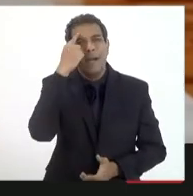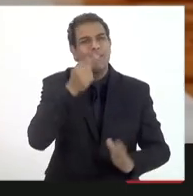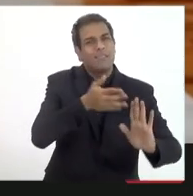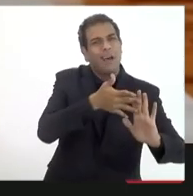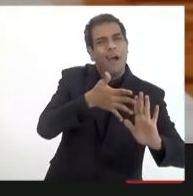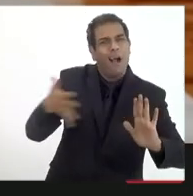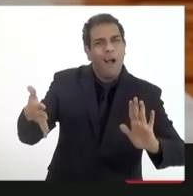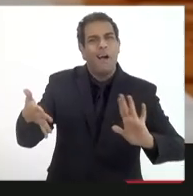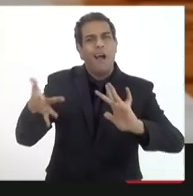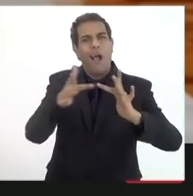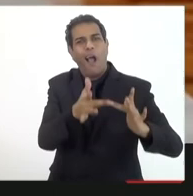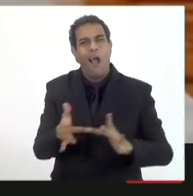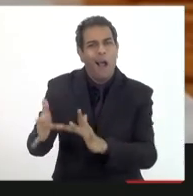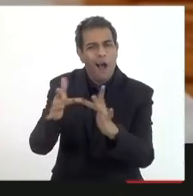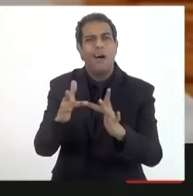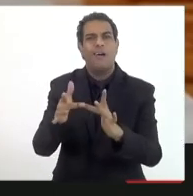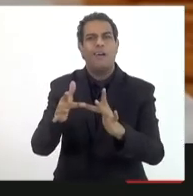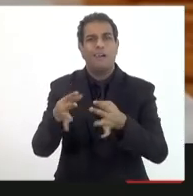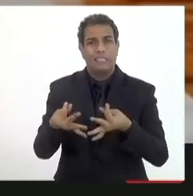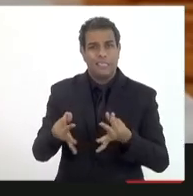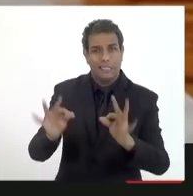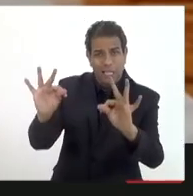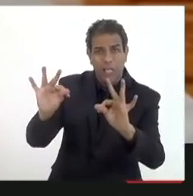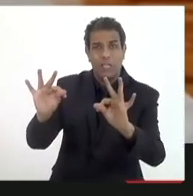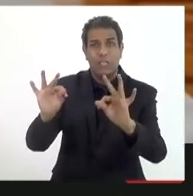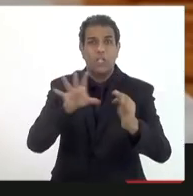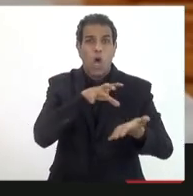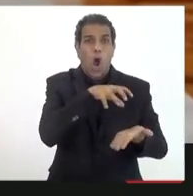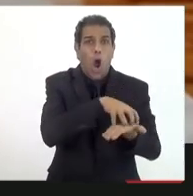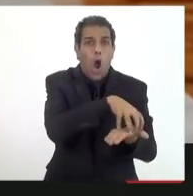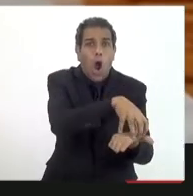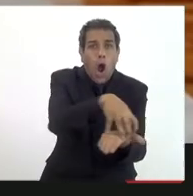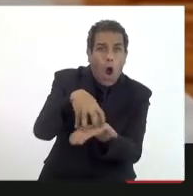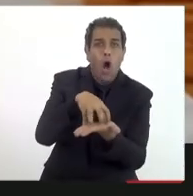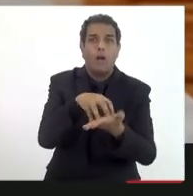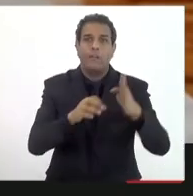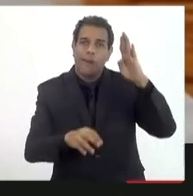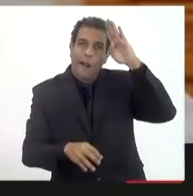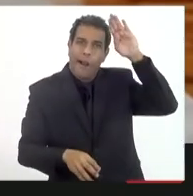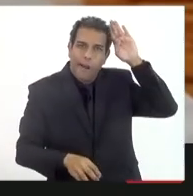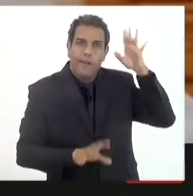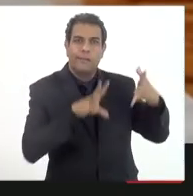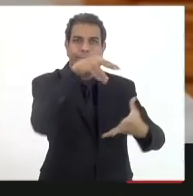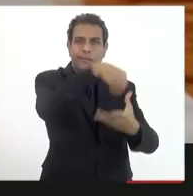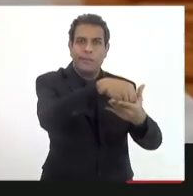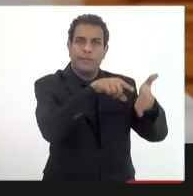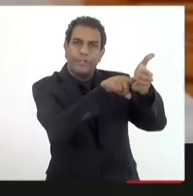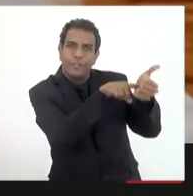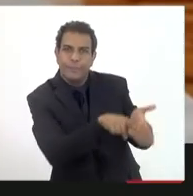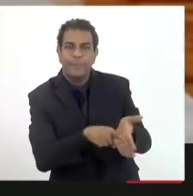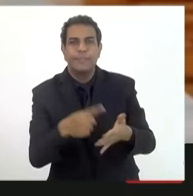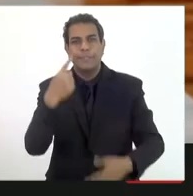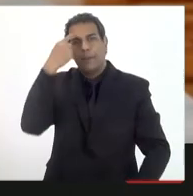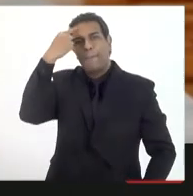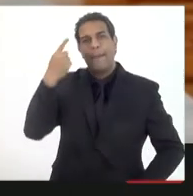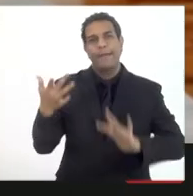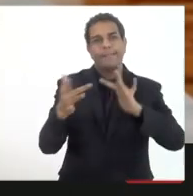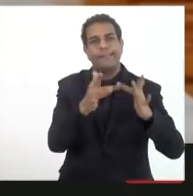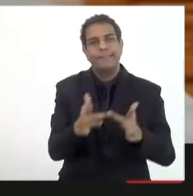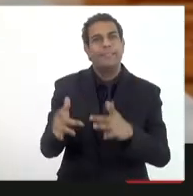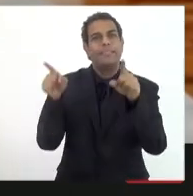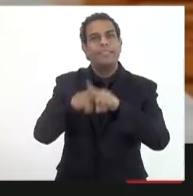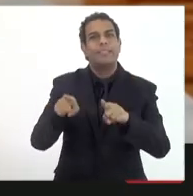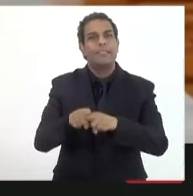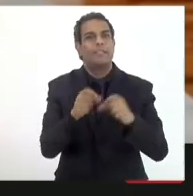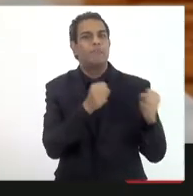articulação de ciência e tecnologia com os sistemas produtivos que tem potencialidade do estado e pensar isso articulado também